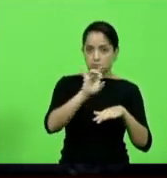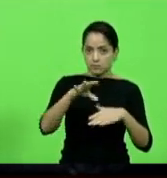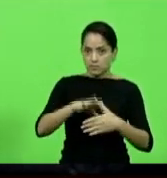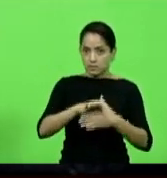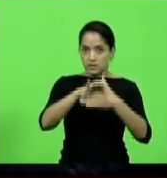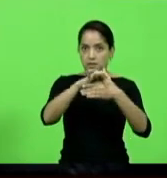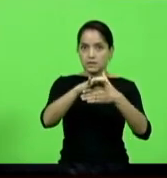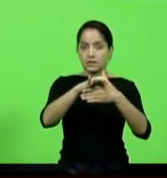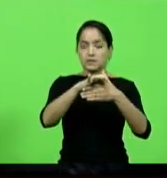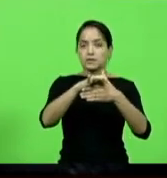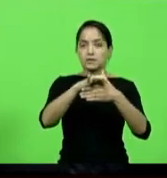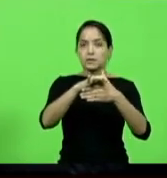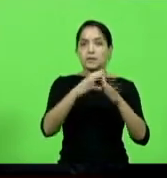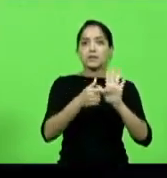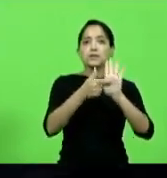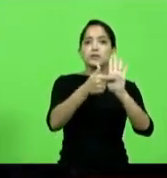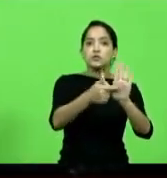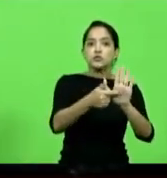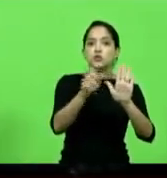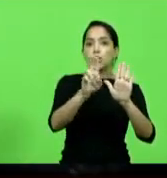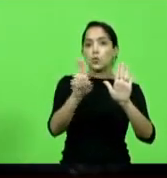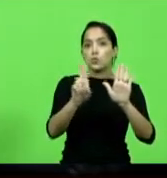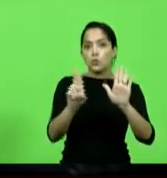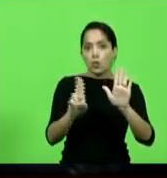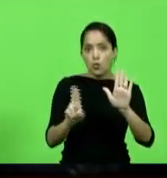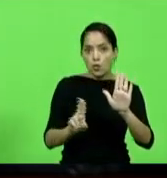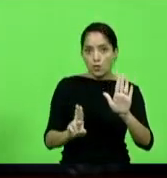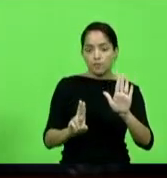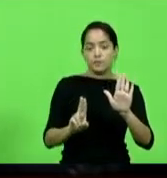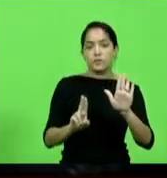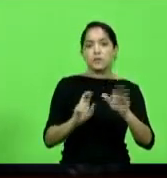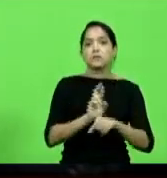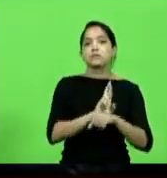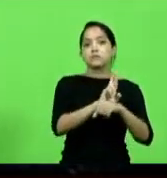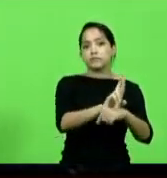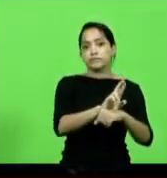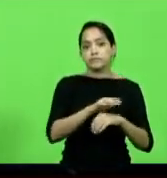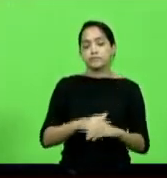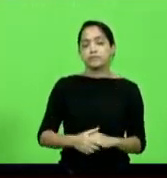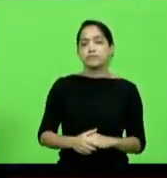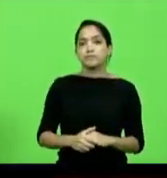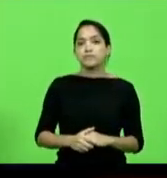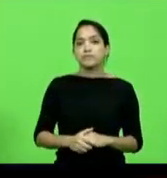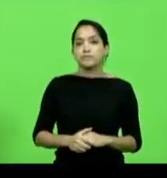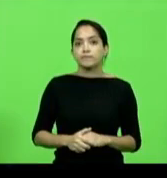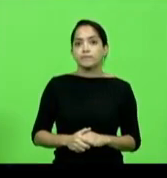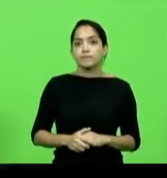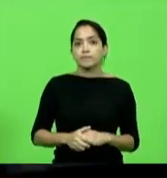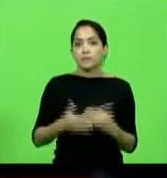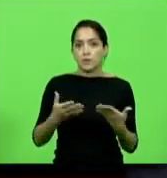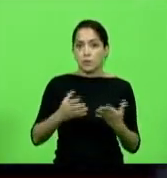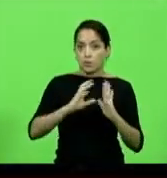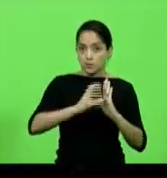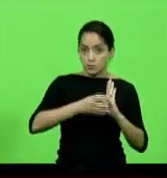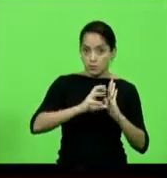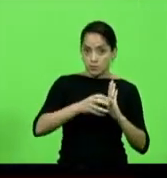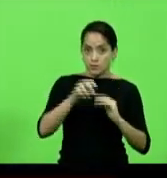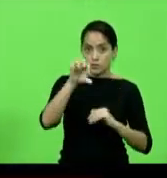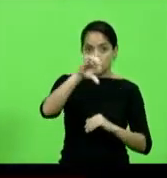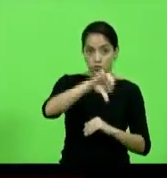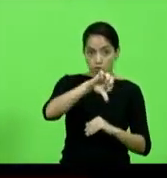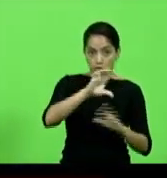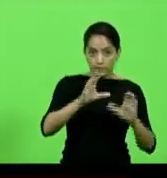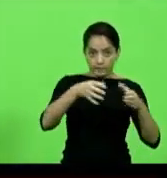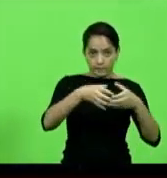proceda a indicação dos nomes de sua representação. As comissões com nove membros.